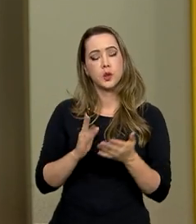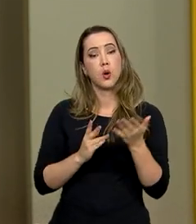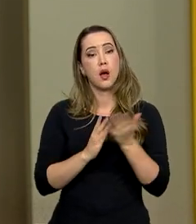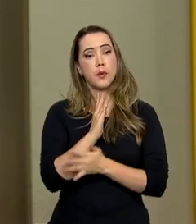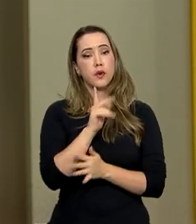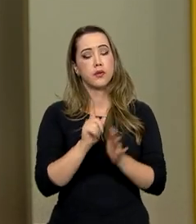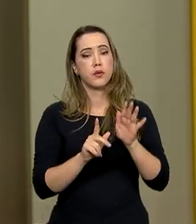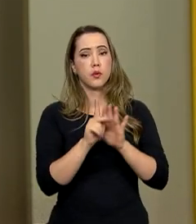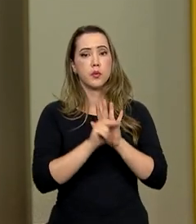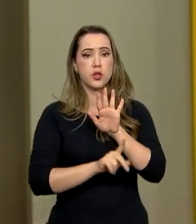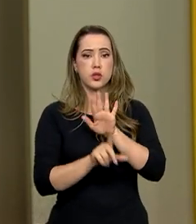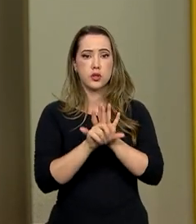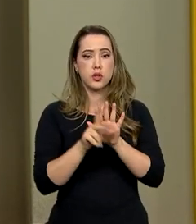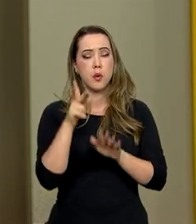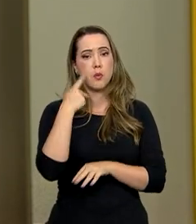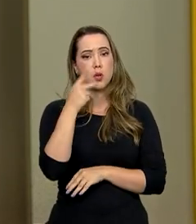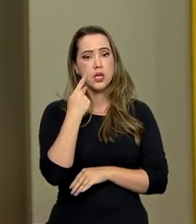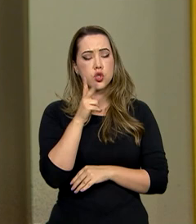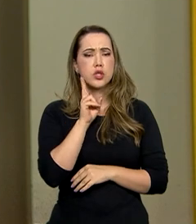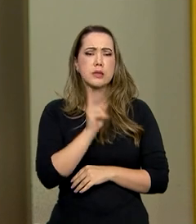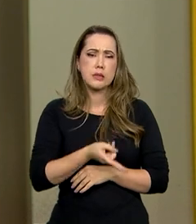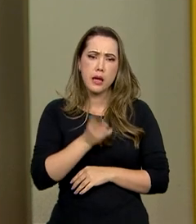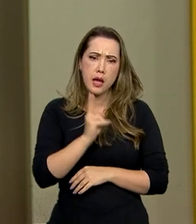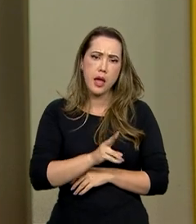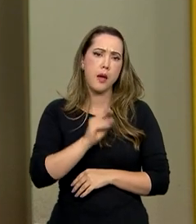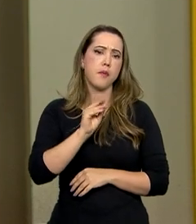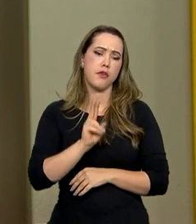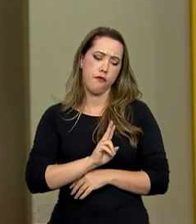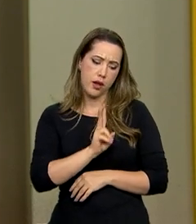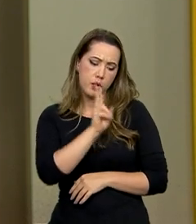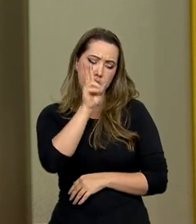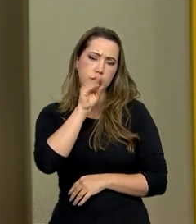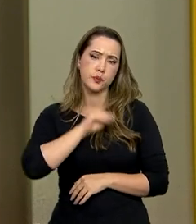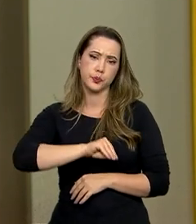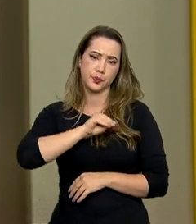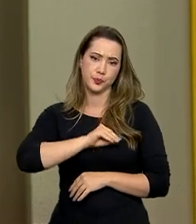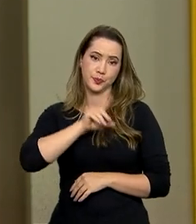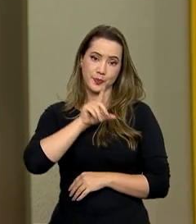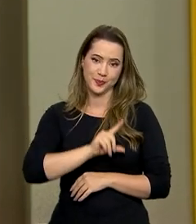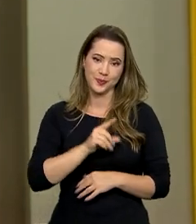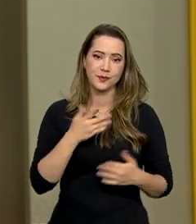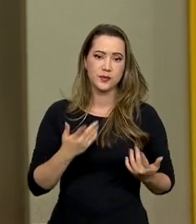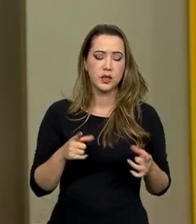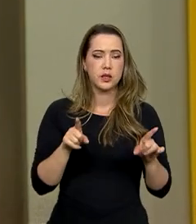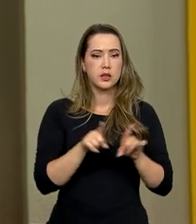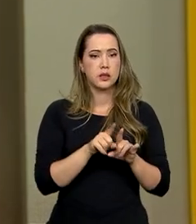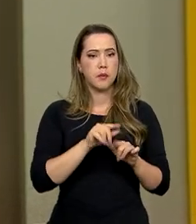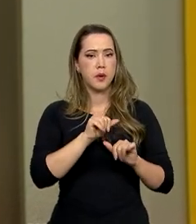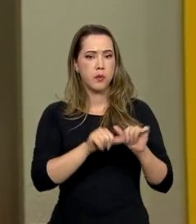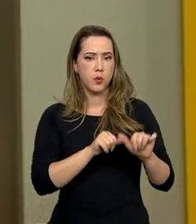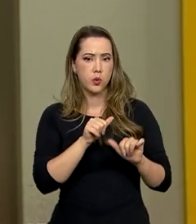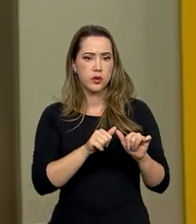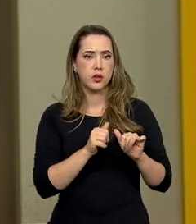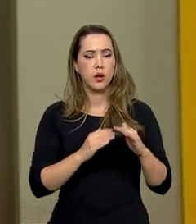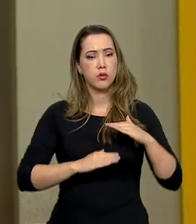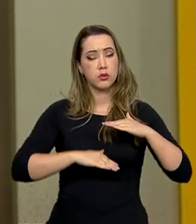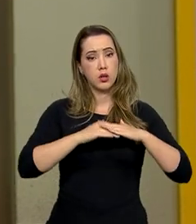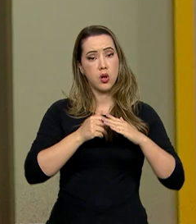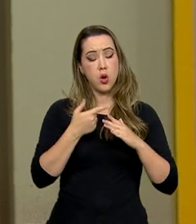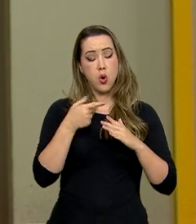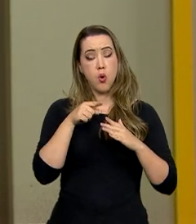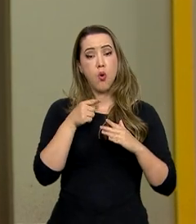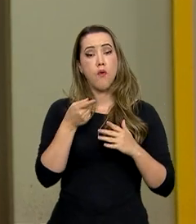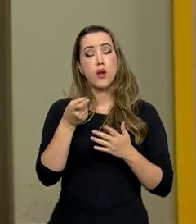projeto de lei que estabelece uma política permanente de valorização do salário mínimo e também reajusta o patamar de